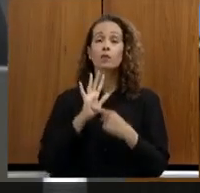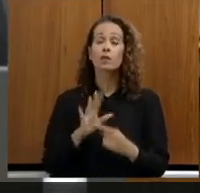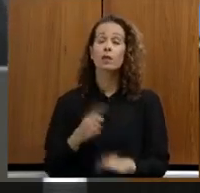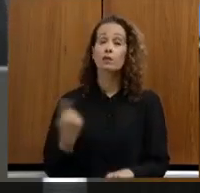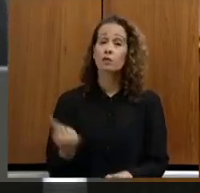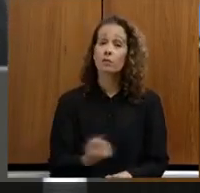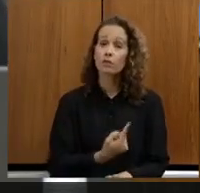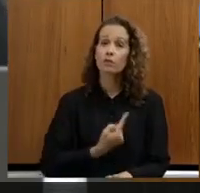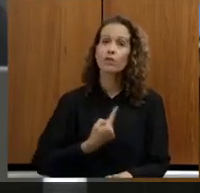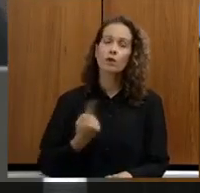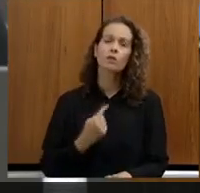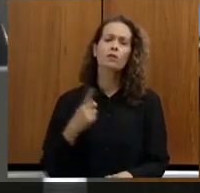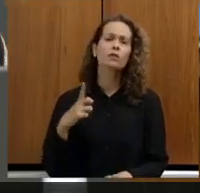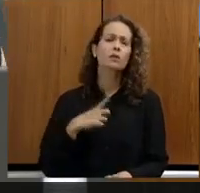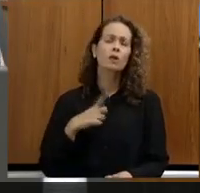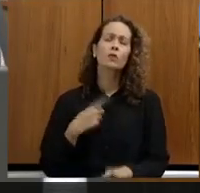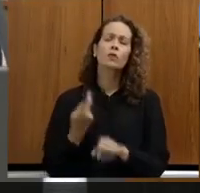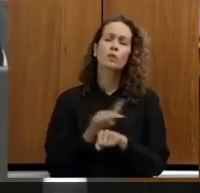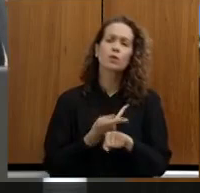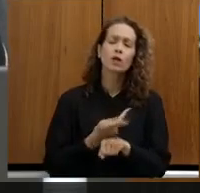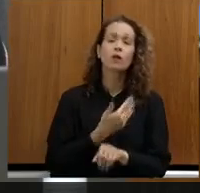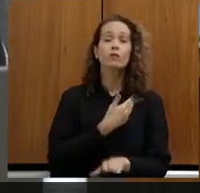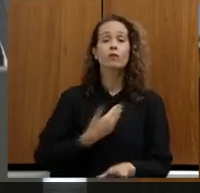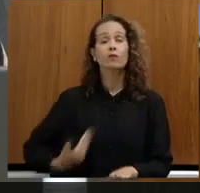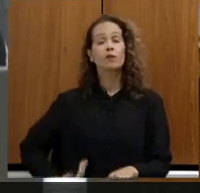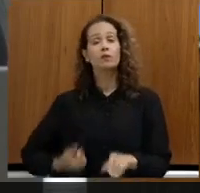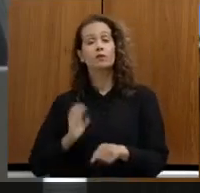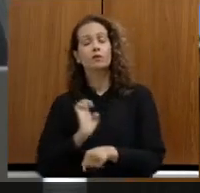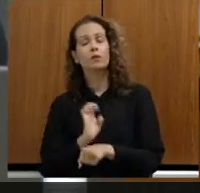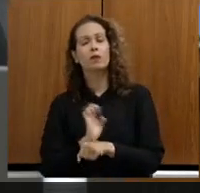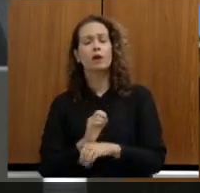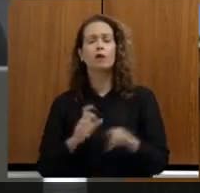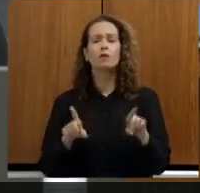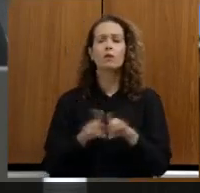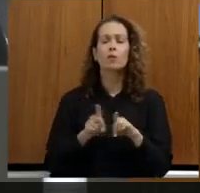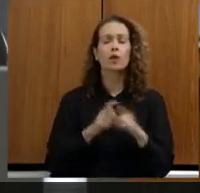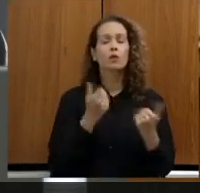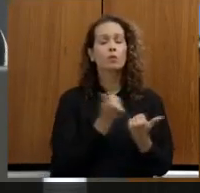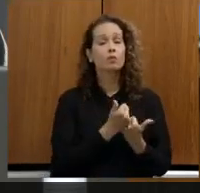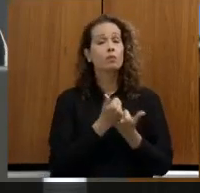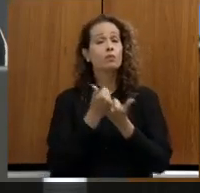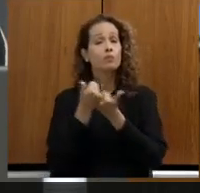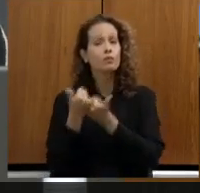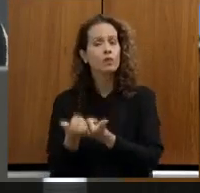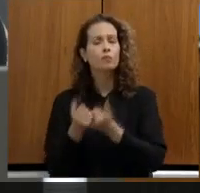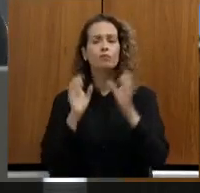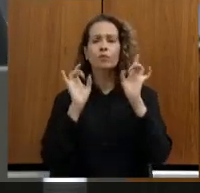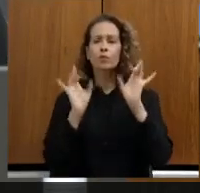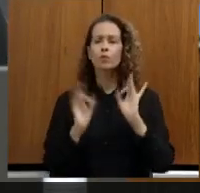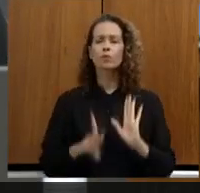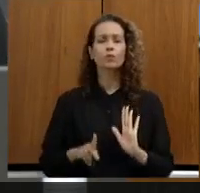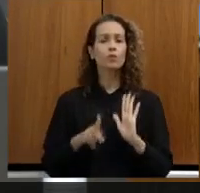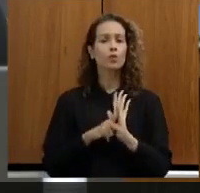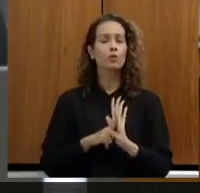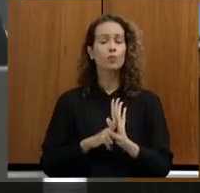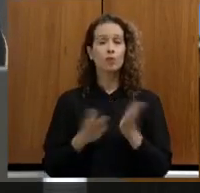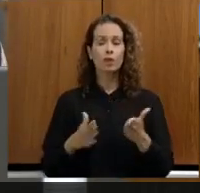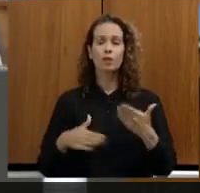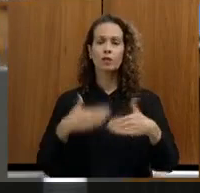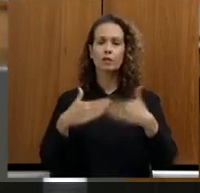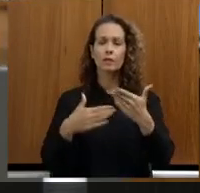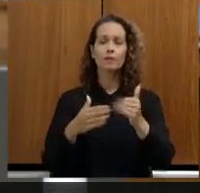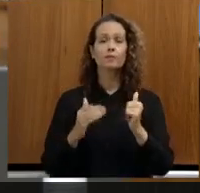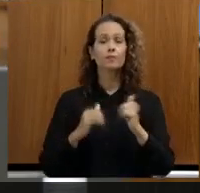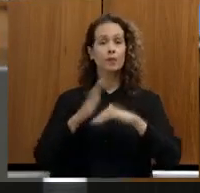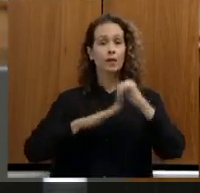nós temos buscado o governo do estado tem buscado um apoio um respaldo muito específico para essa carreira além